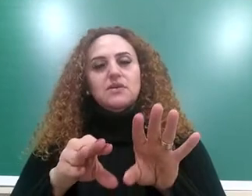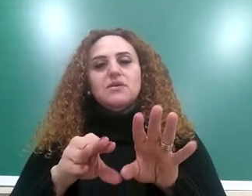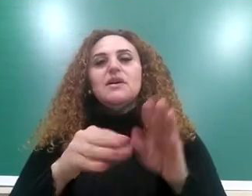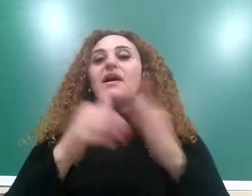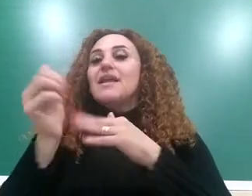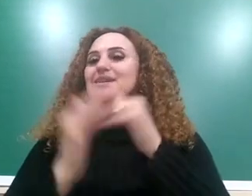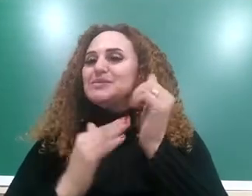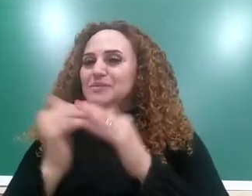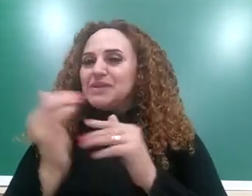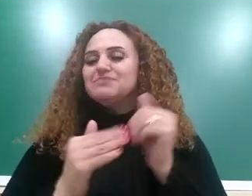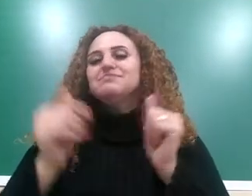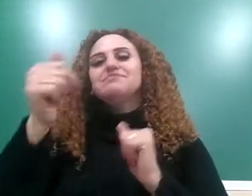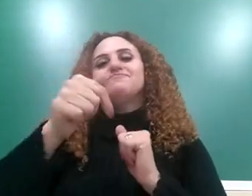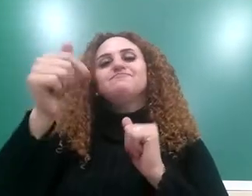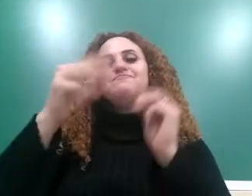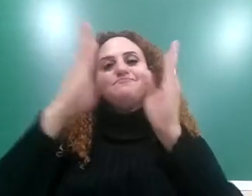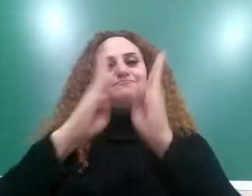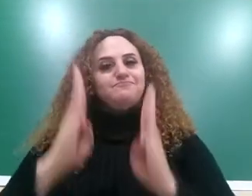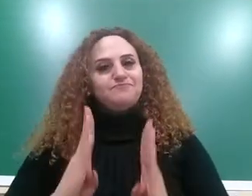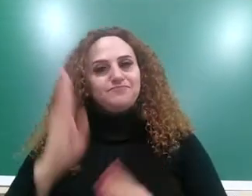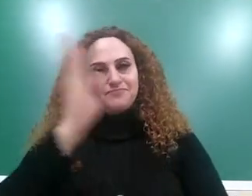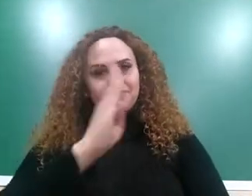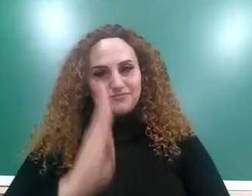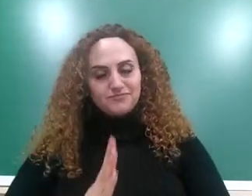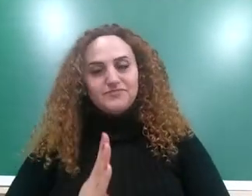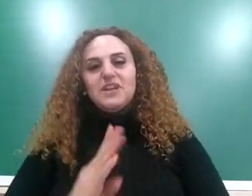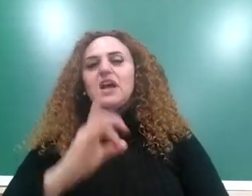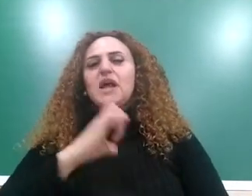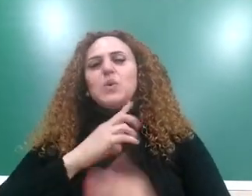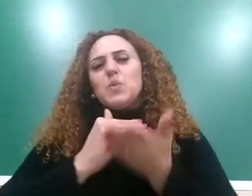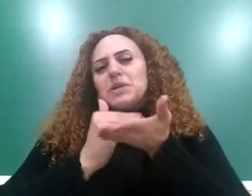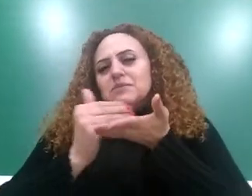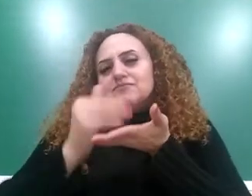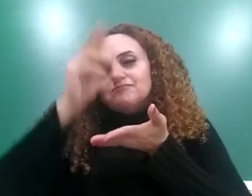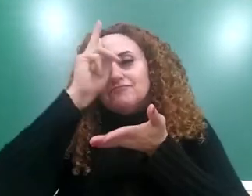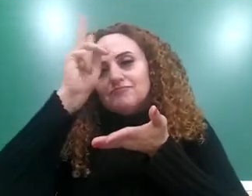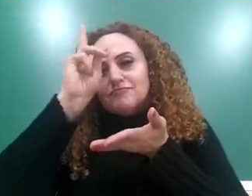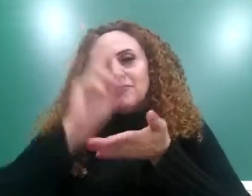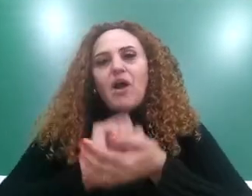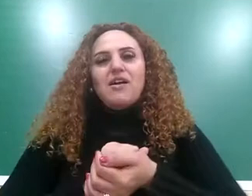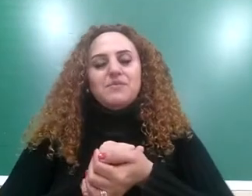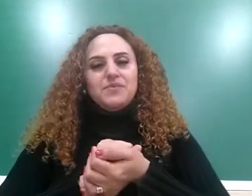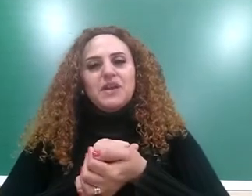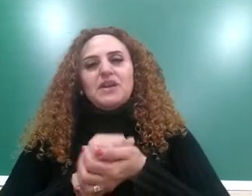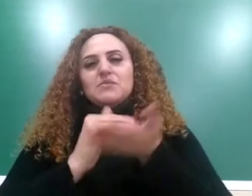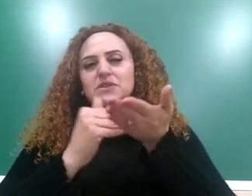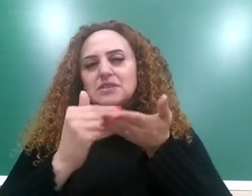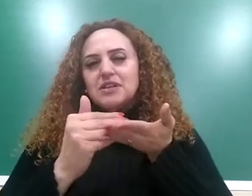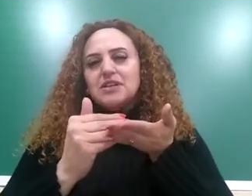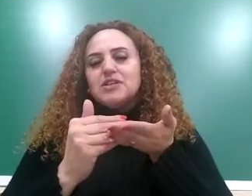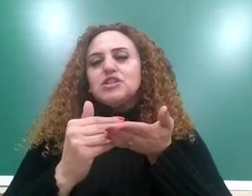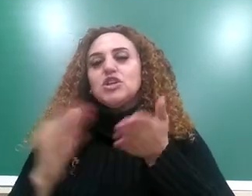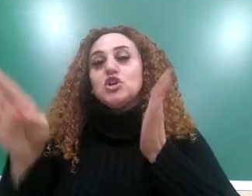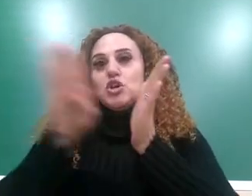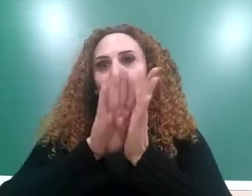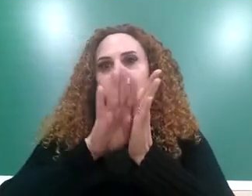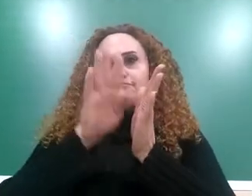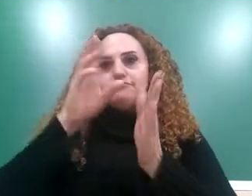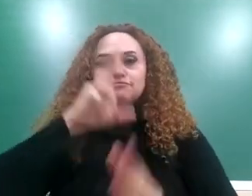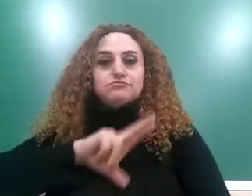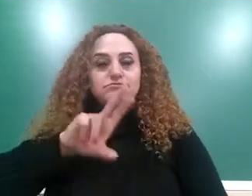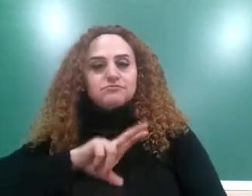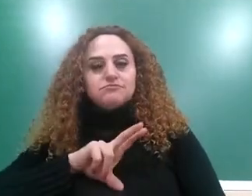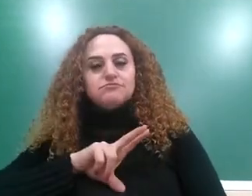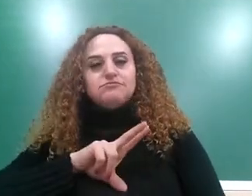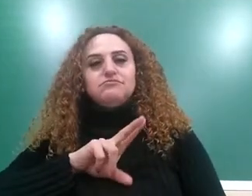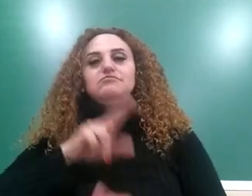praticada no Brasil desde o início da nossa história. Então nós começamos lá na chegada dos portugueses no Brasil em 1500